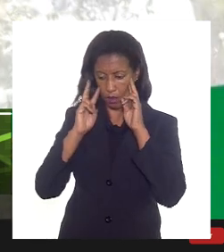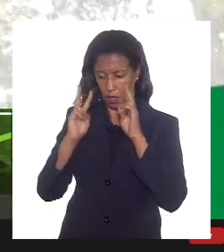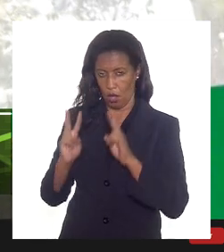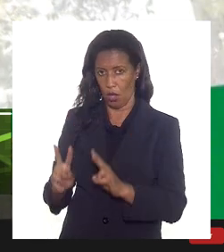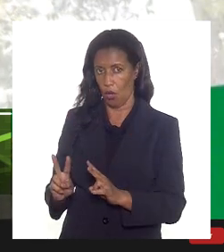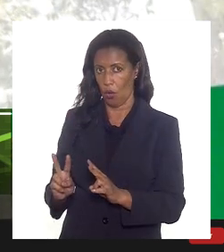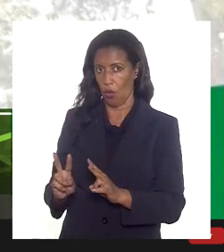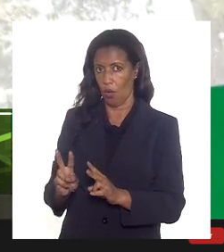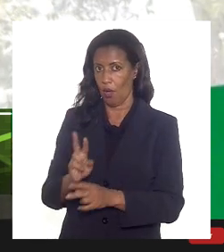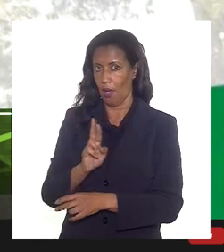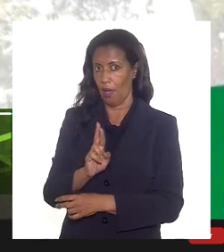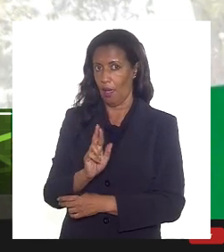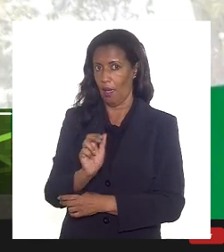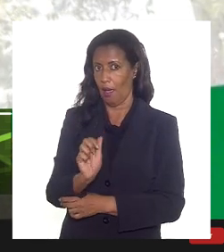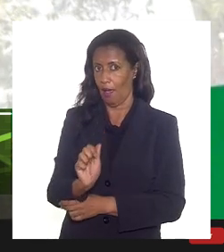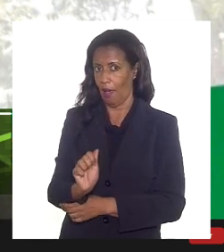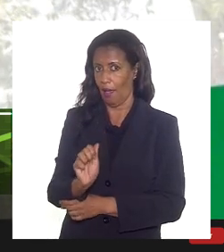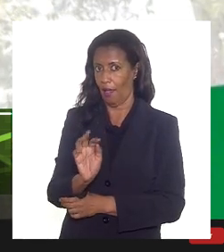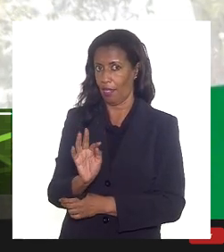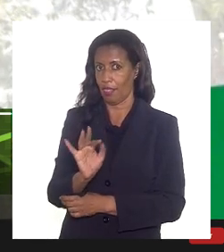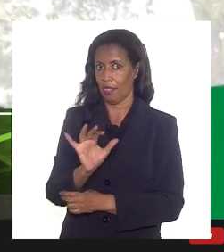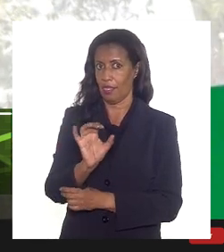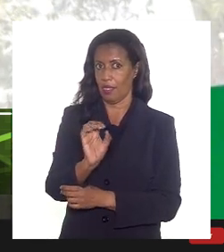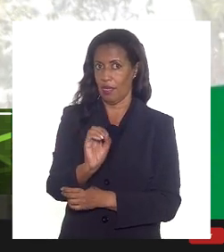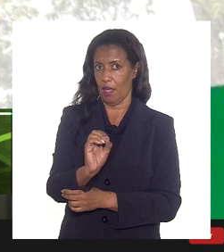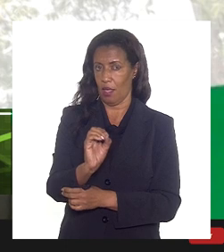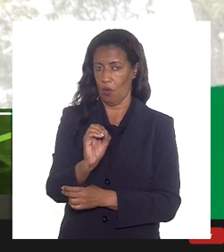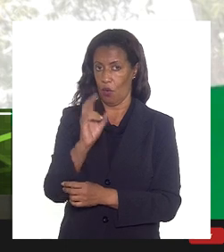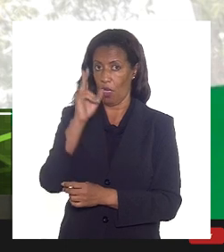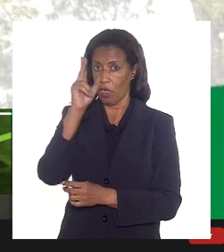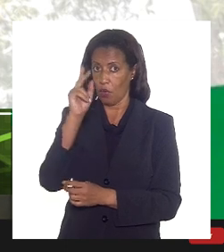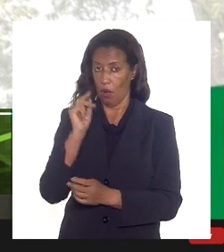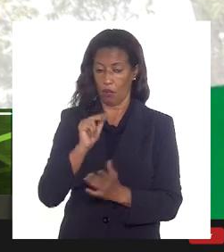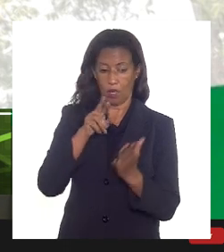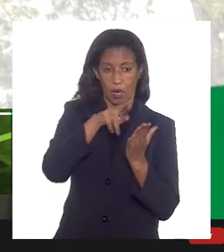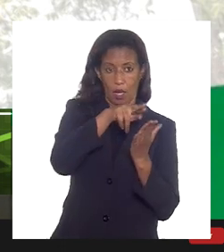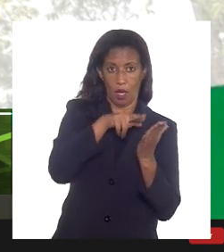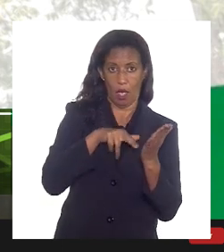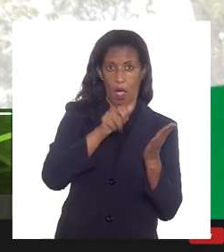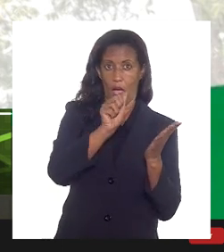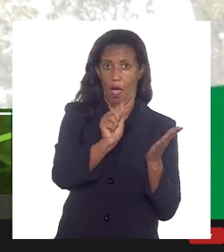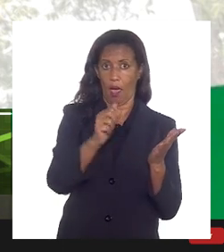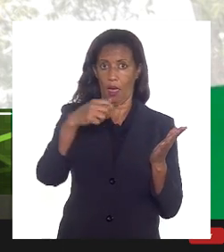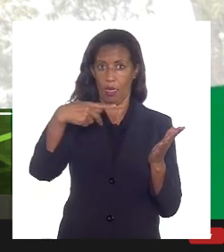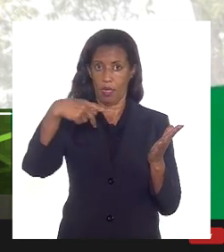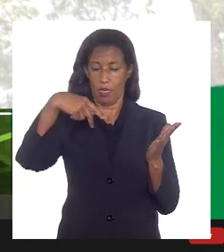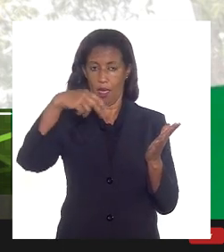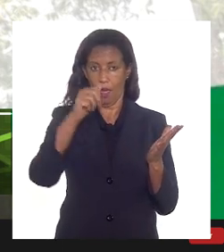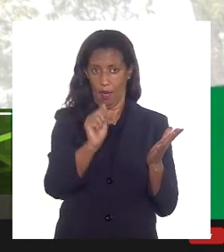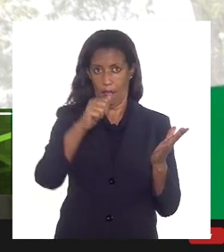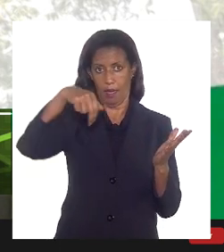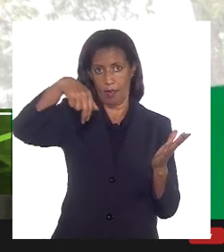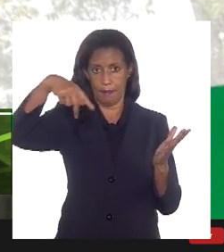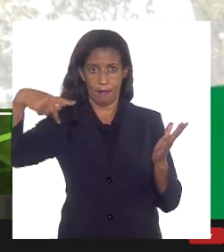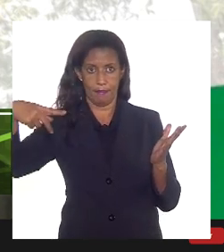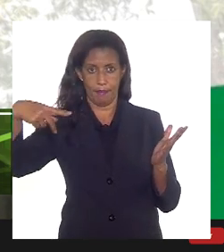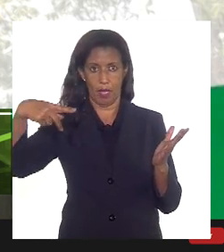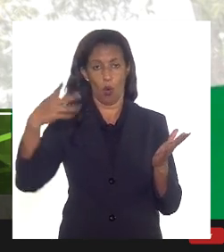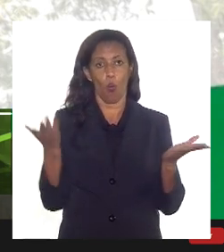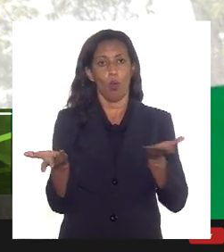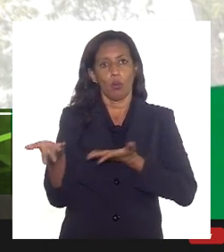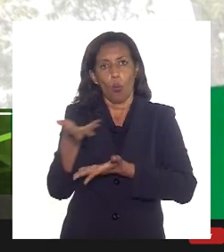rateio, o critério de rateio definido na regulação pela ANP, ou seja, quando há o